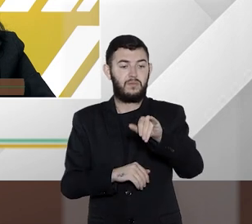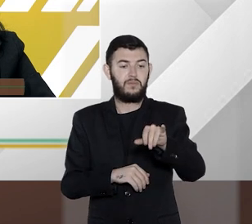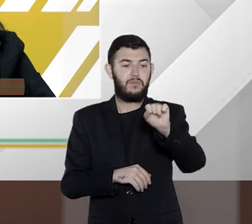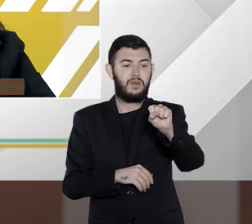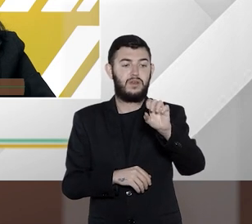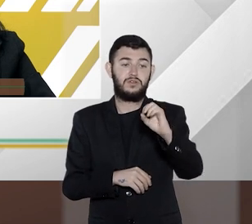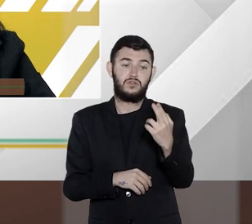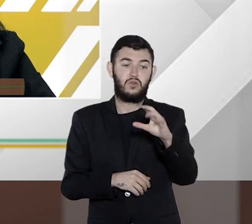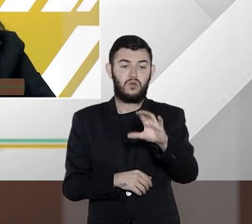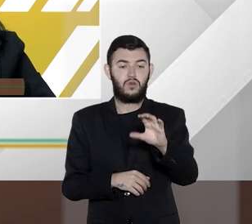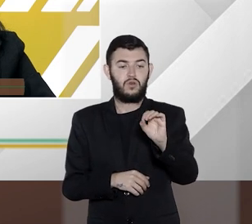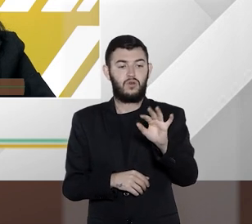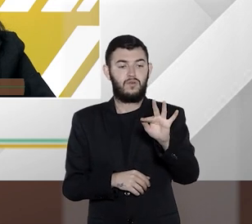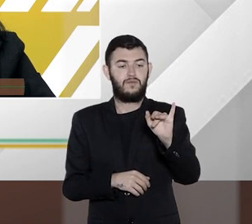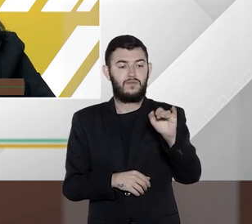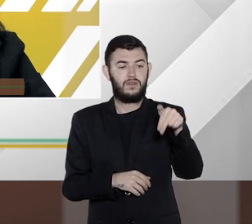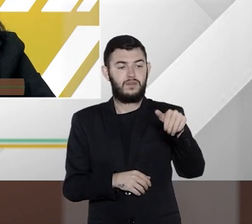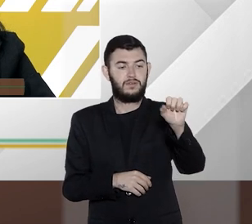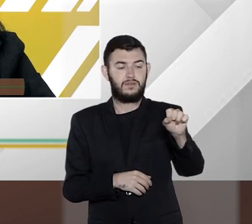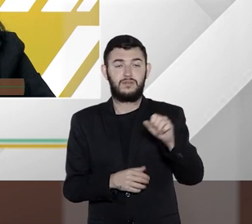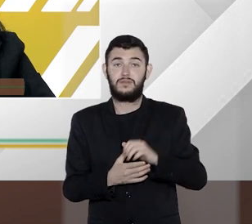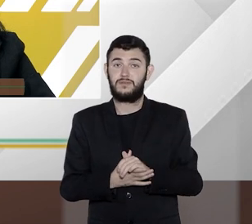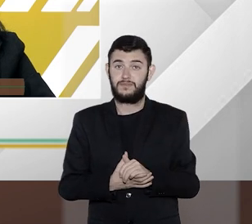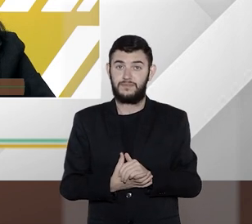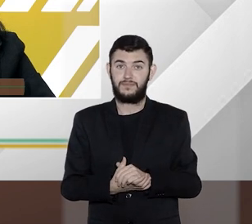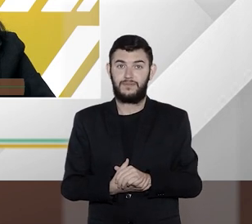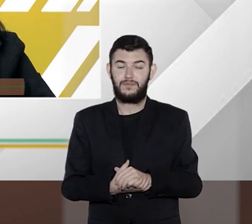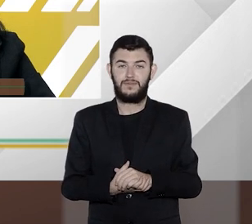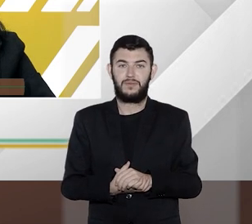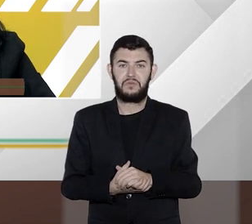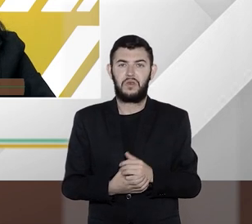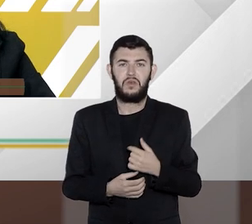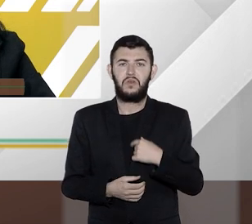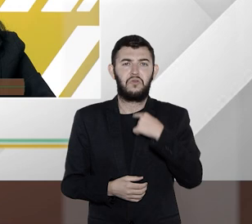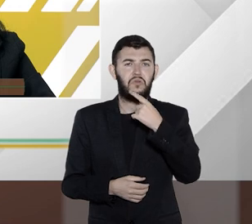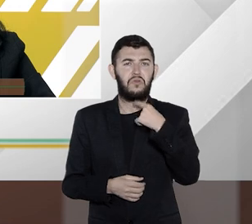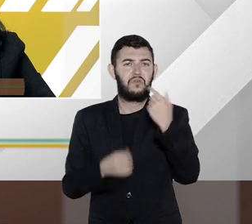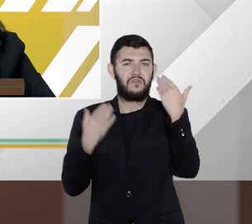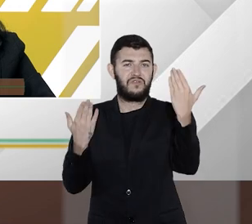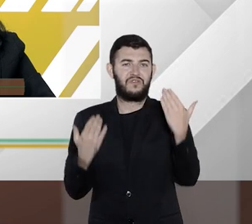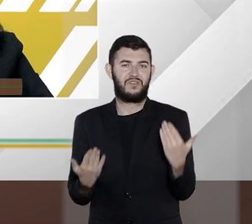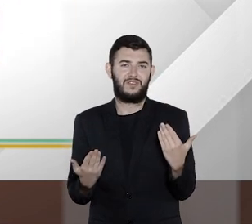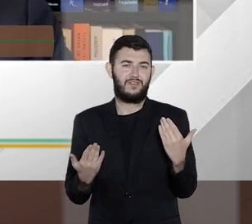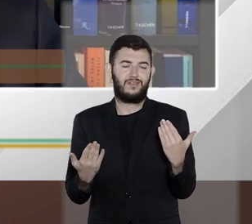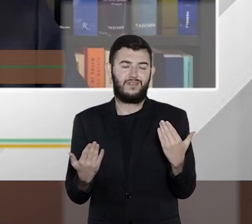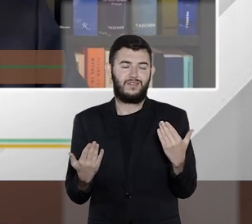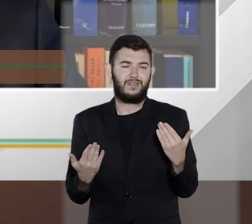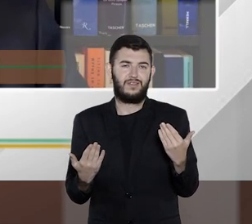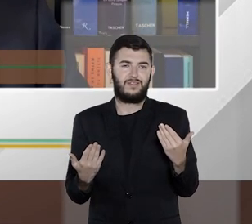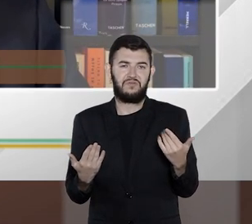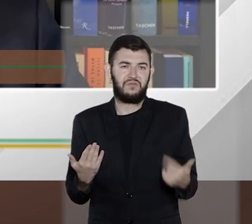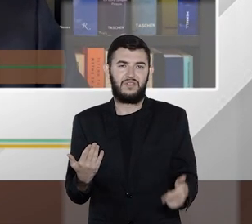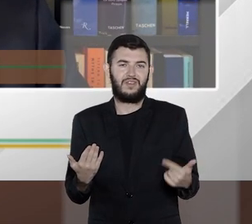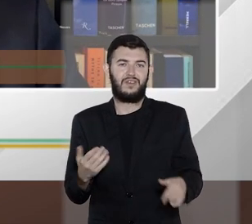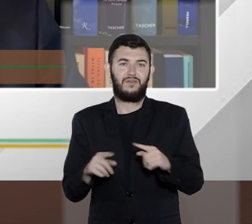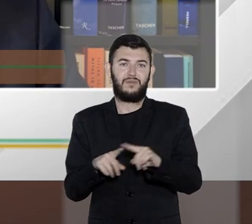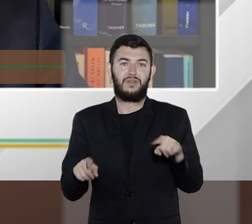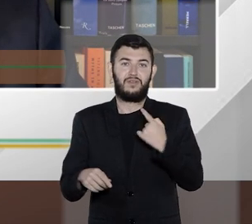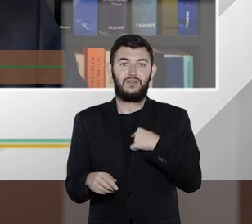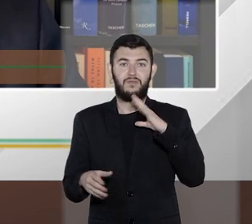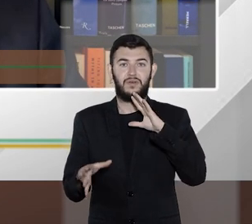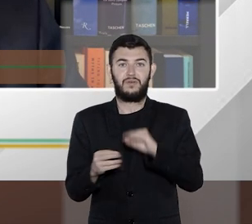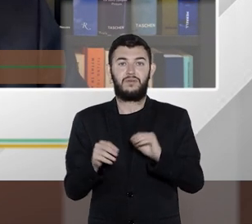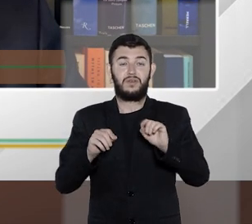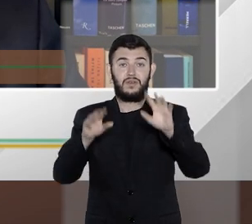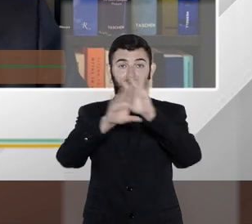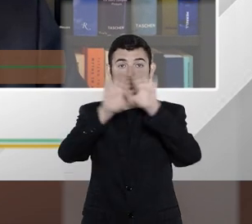Bem, eu diria sem dúvidas que sim, a gente sabe que tem um julgamento do STJ sobre a matéria,